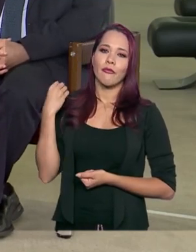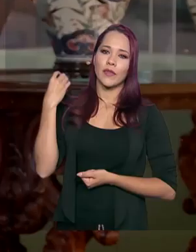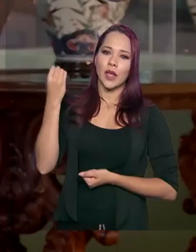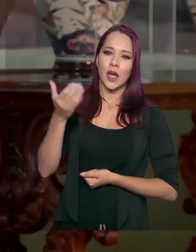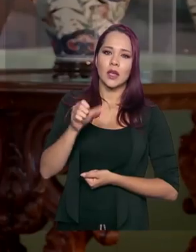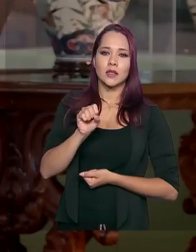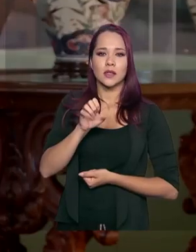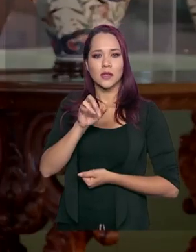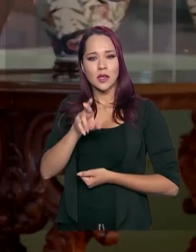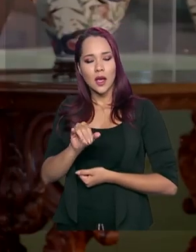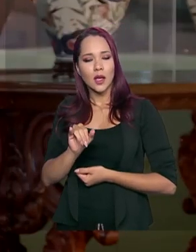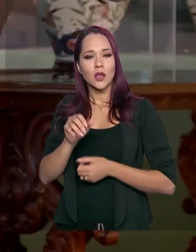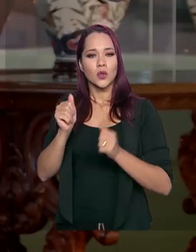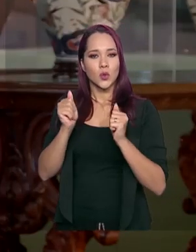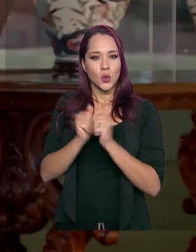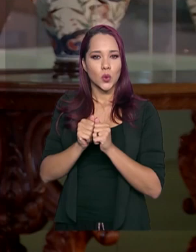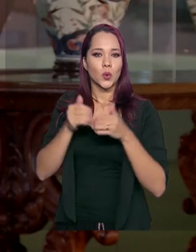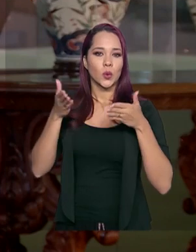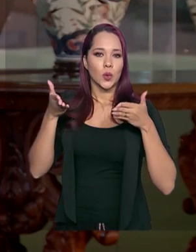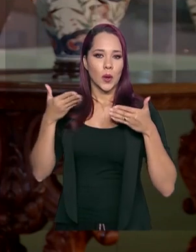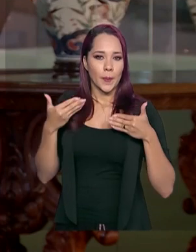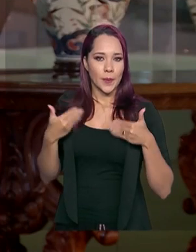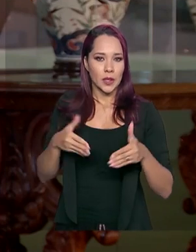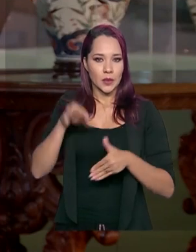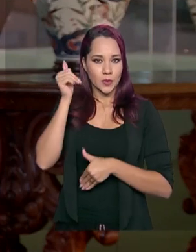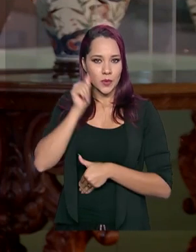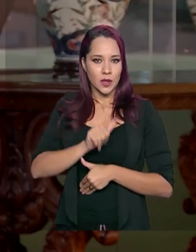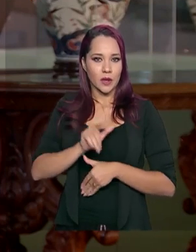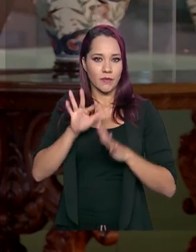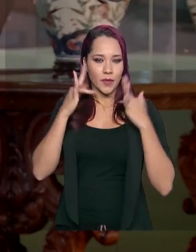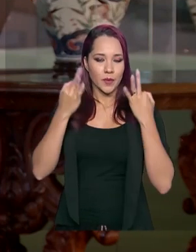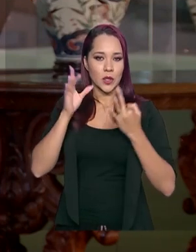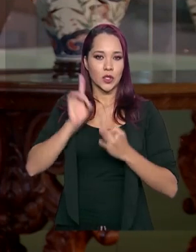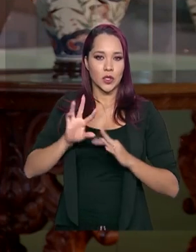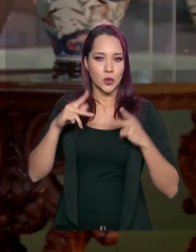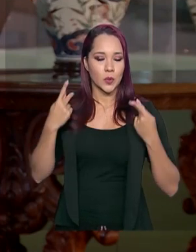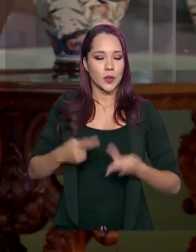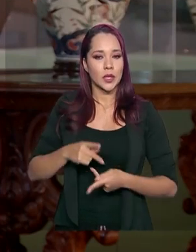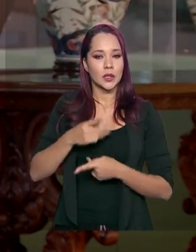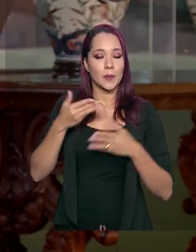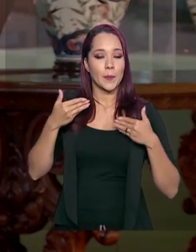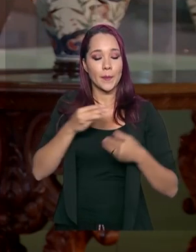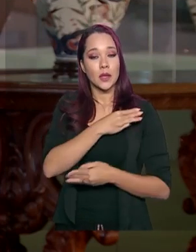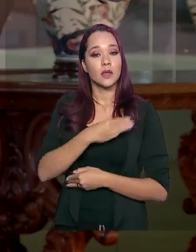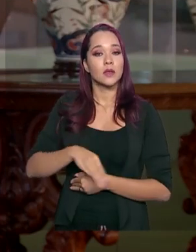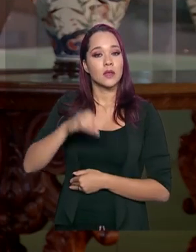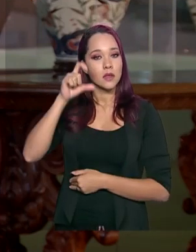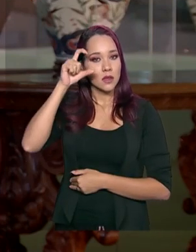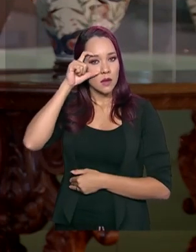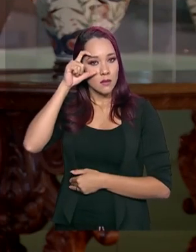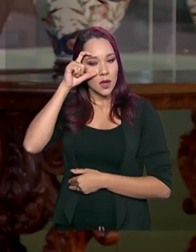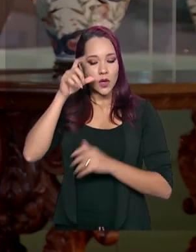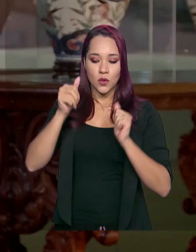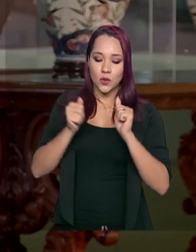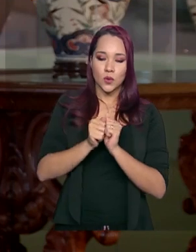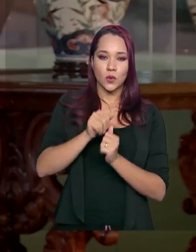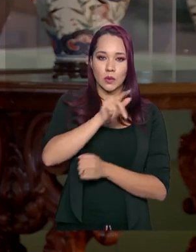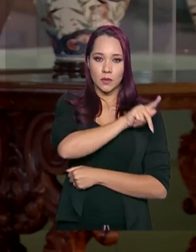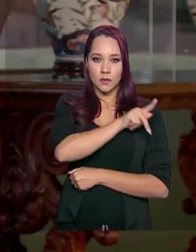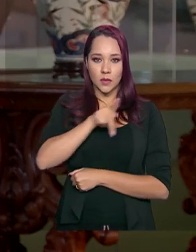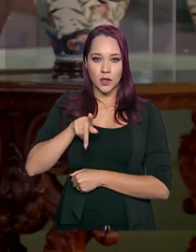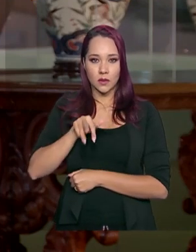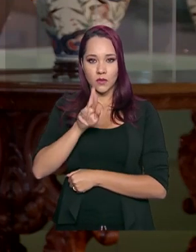CESAI junto com a ministra da Mulher da Família e dos Direitos Humanos, da Maris Alves e o presidente da FUNAI,